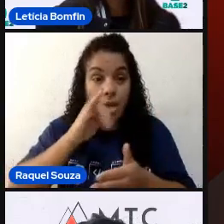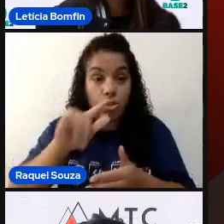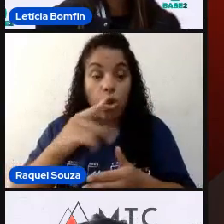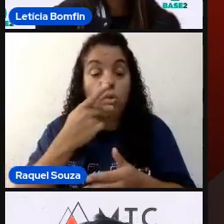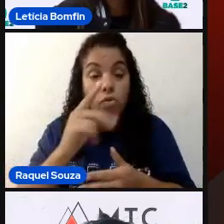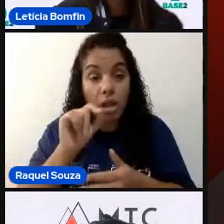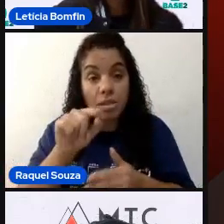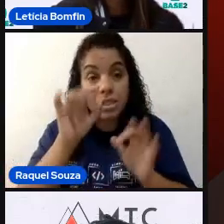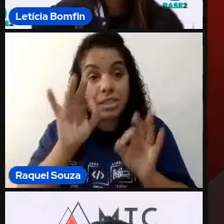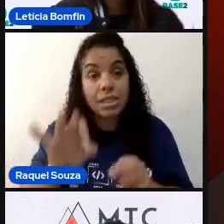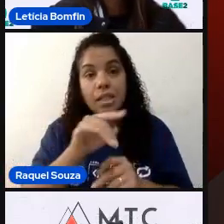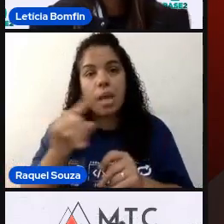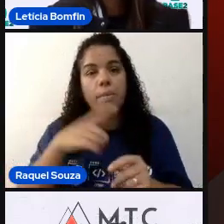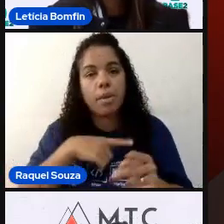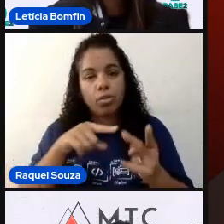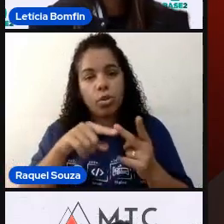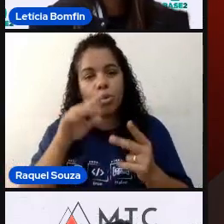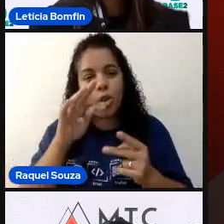exatamente sobre esse tópico.